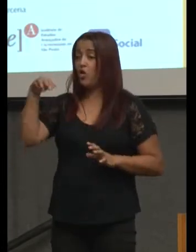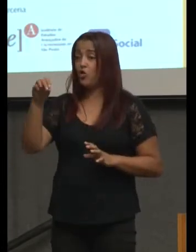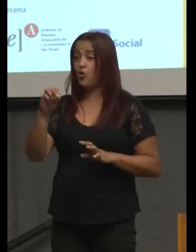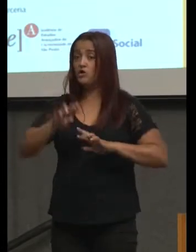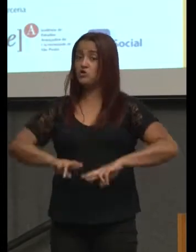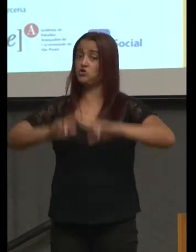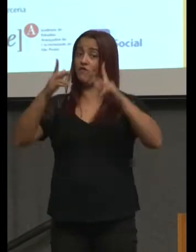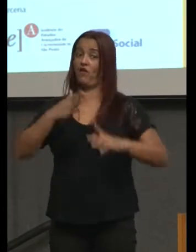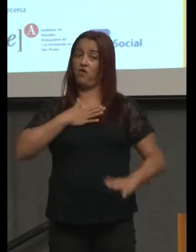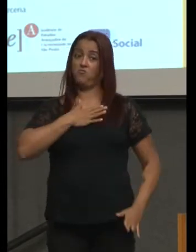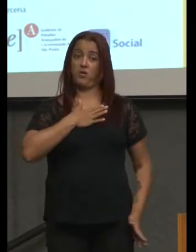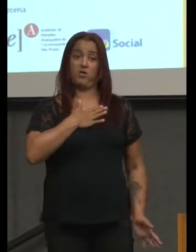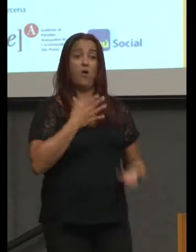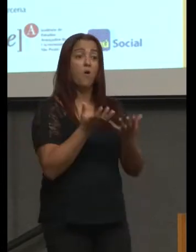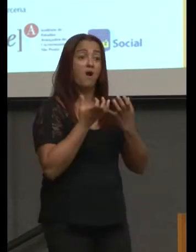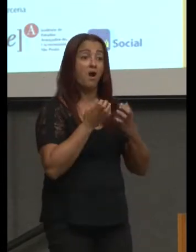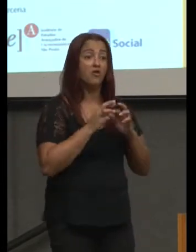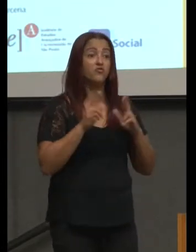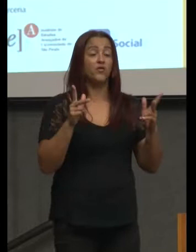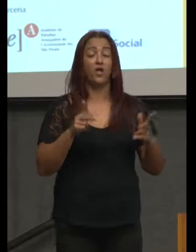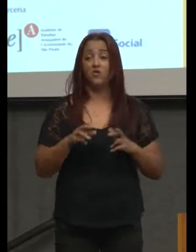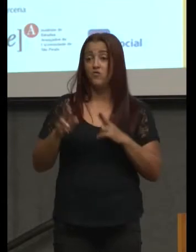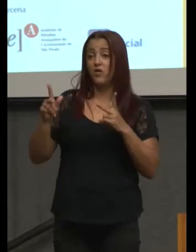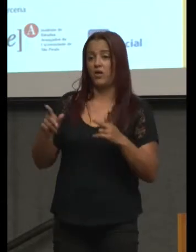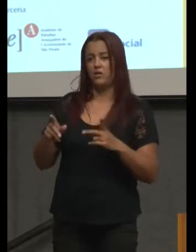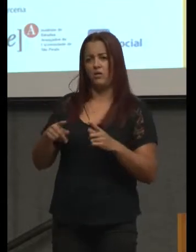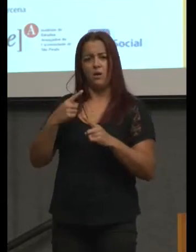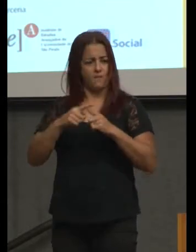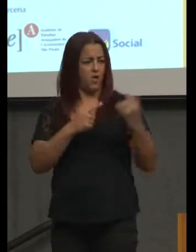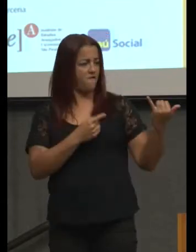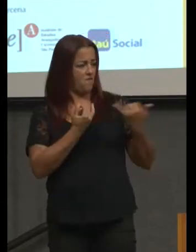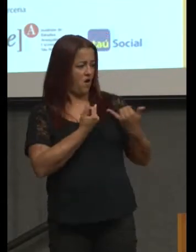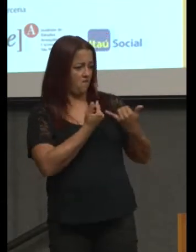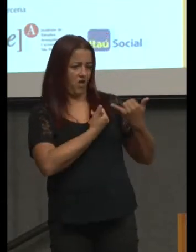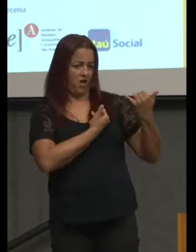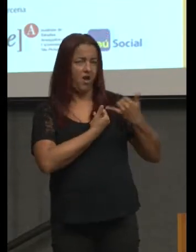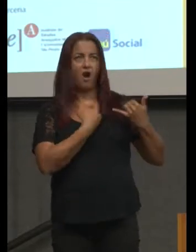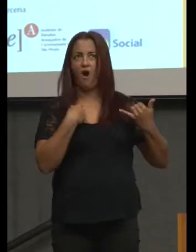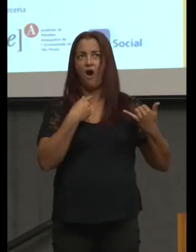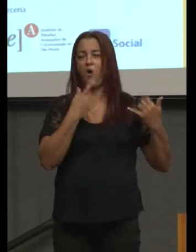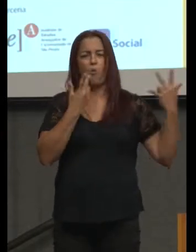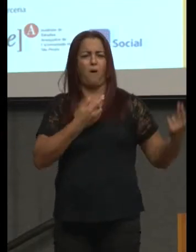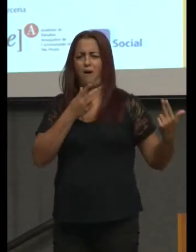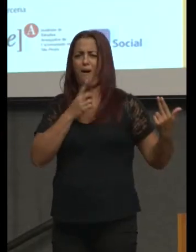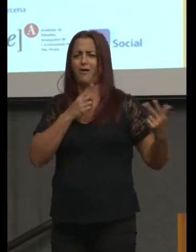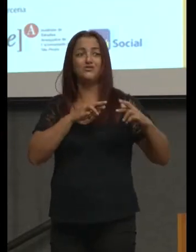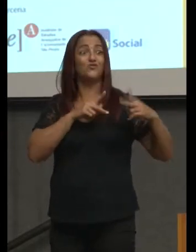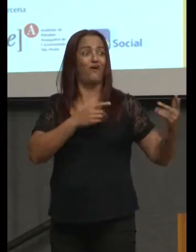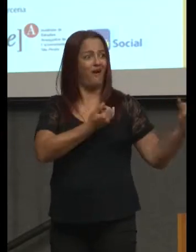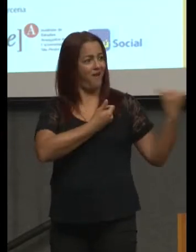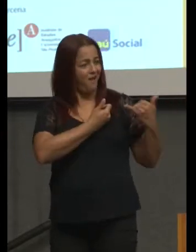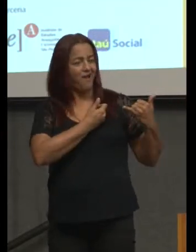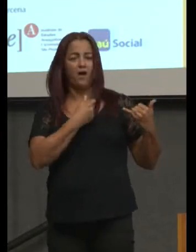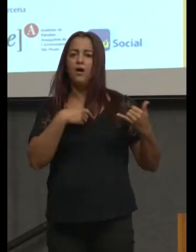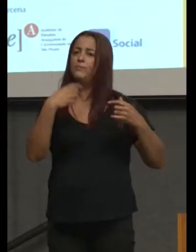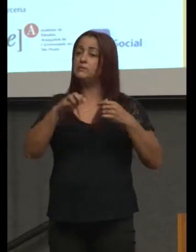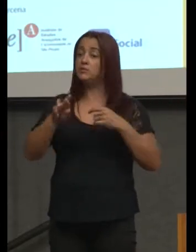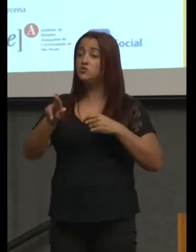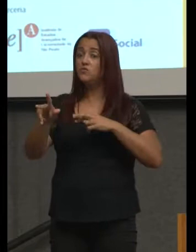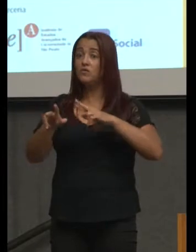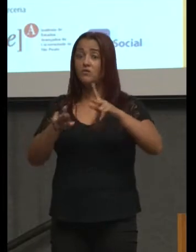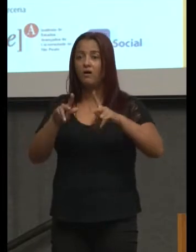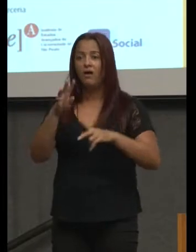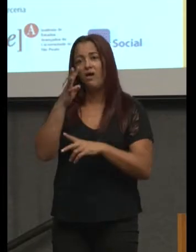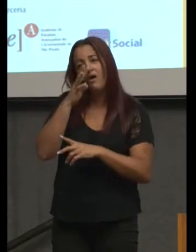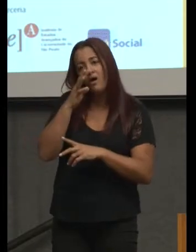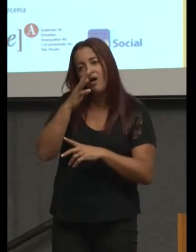seja diferente de mim, porque ele me diz coisas que eu não tinha pensado. Então, é preciso apreciar a diferença. Nós